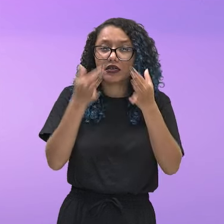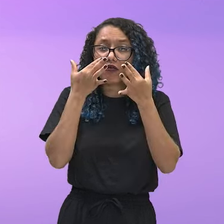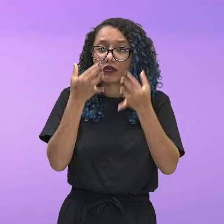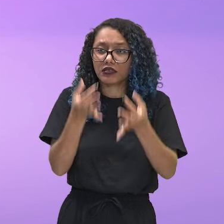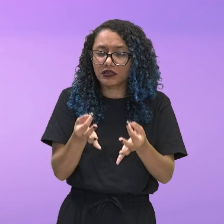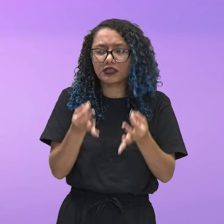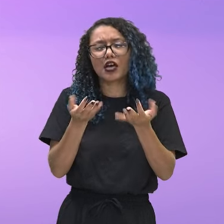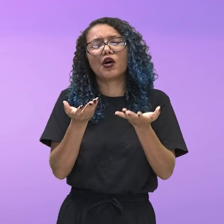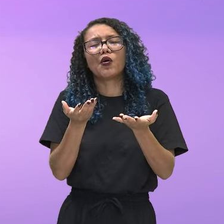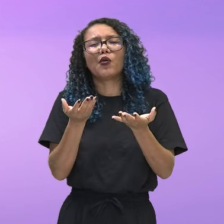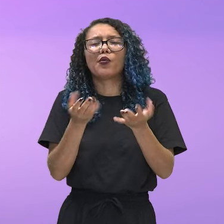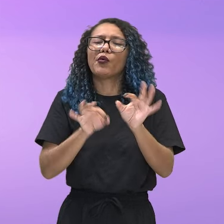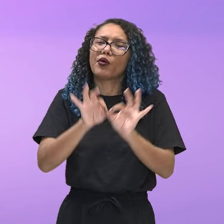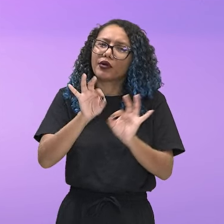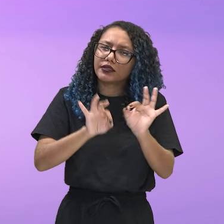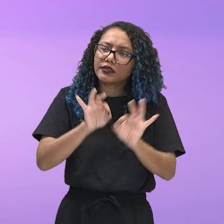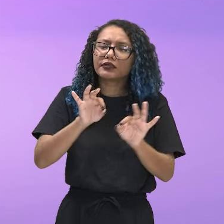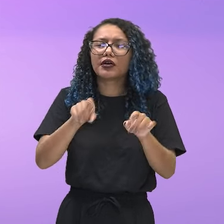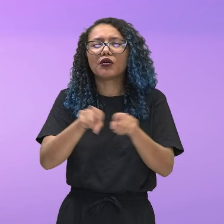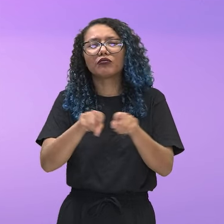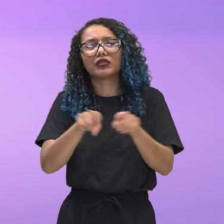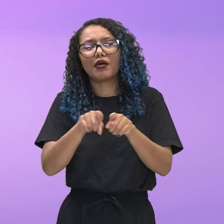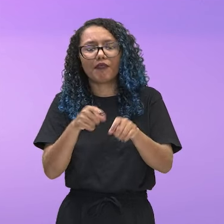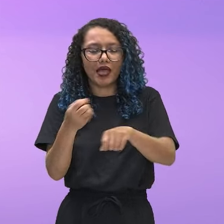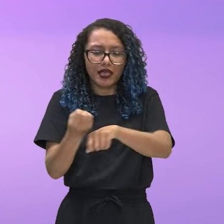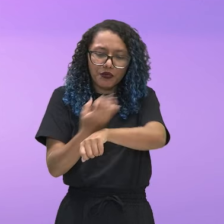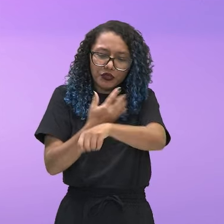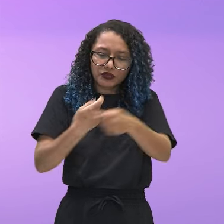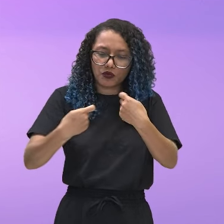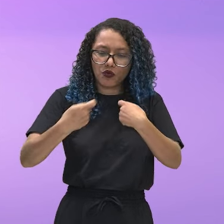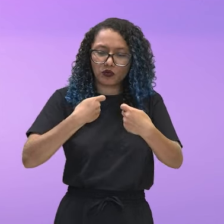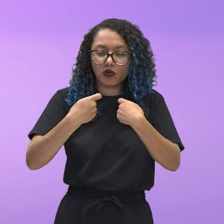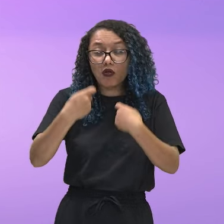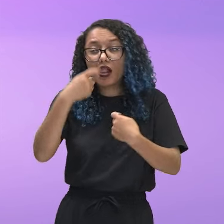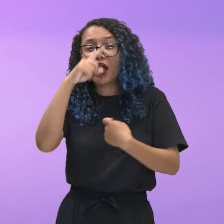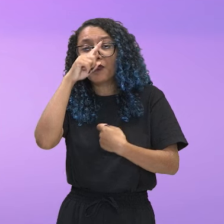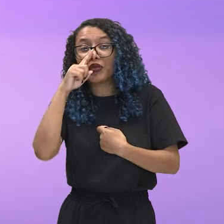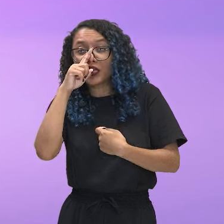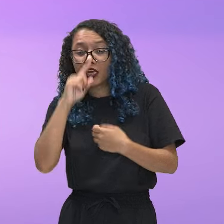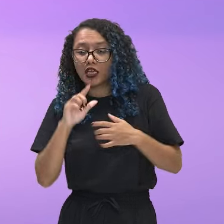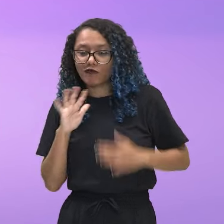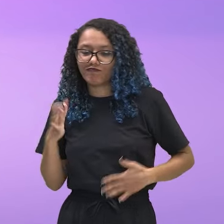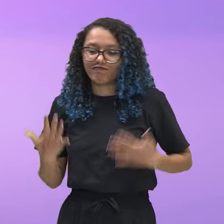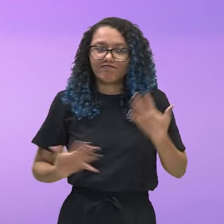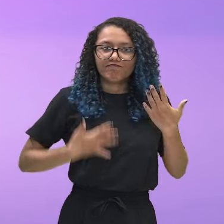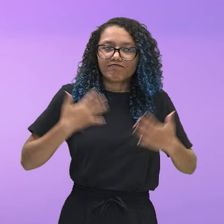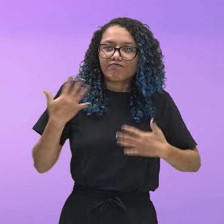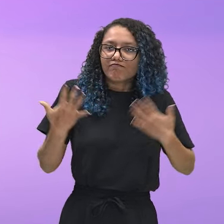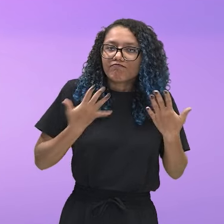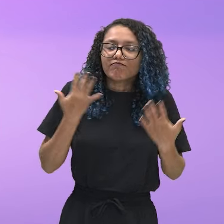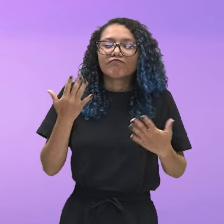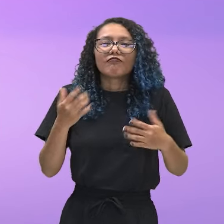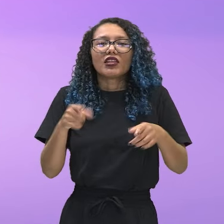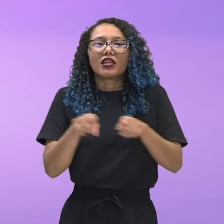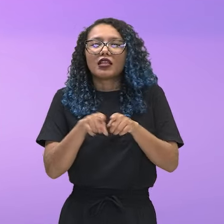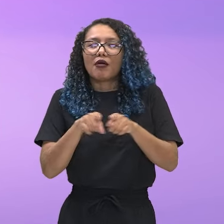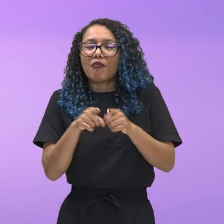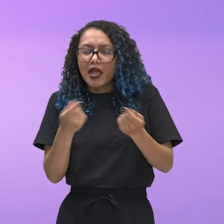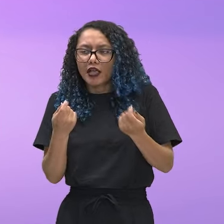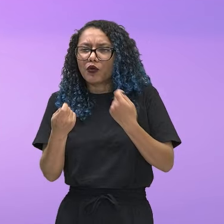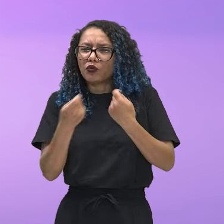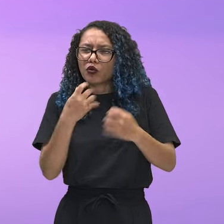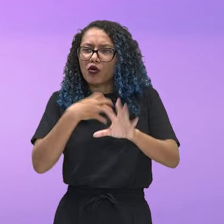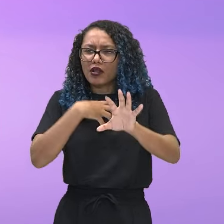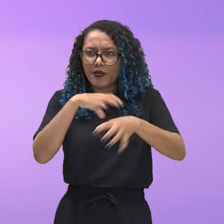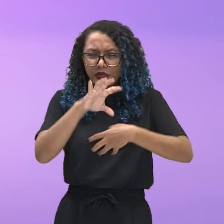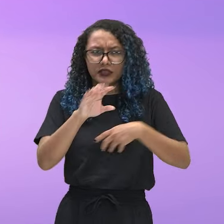organização, controle de emoção, de riscos e impulsos, automonitorização, empatia e